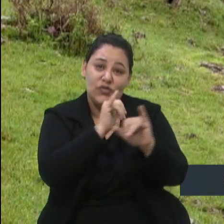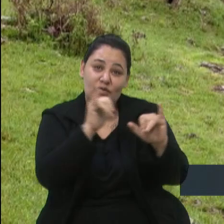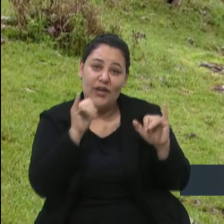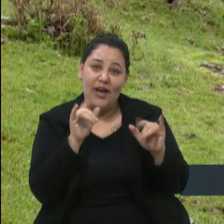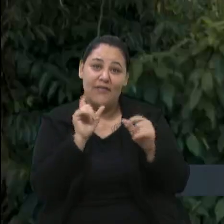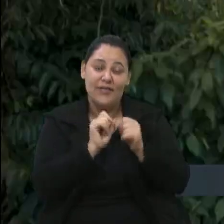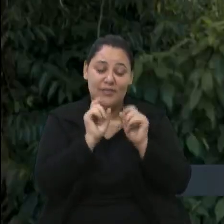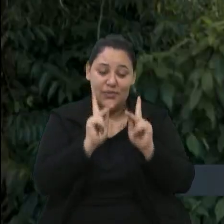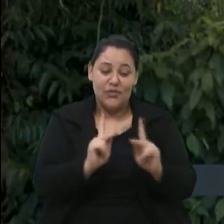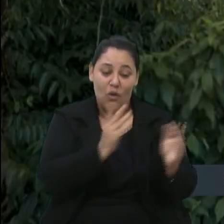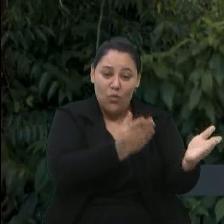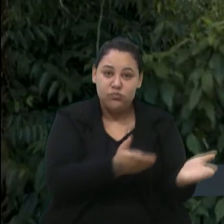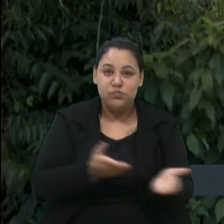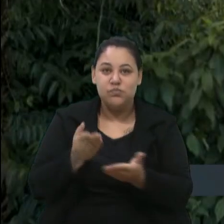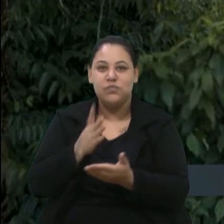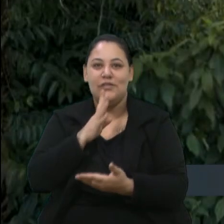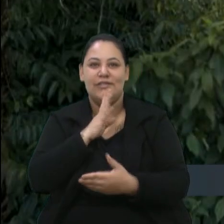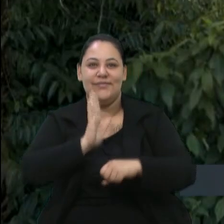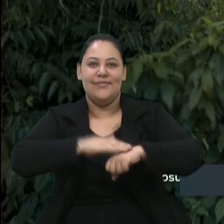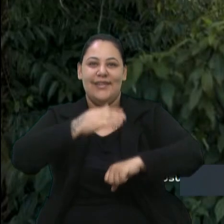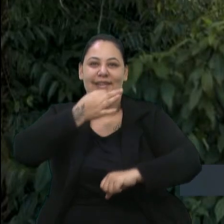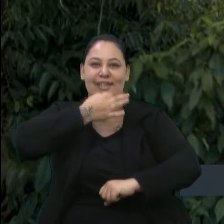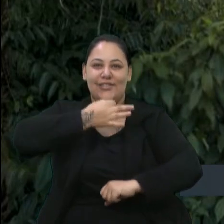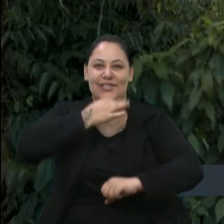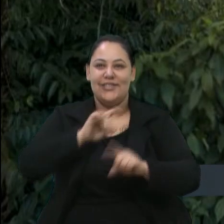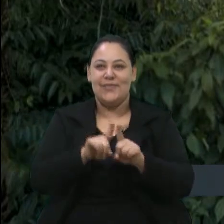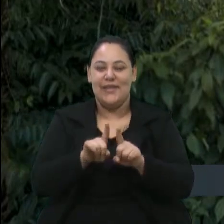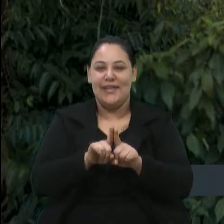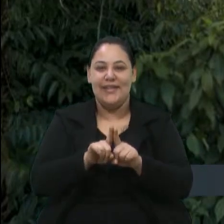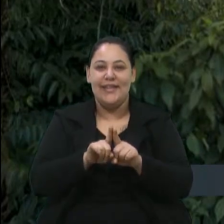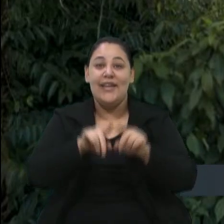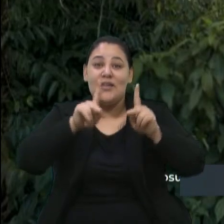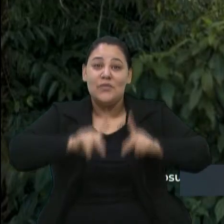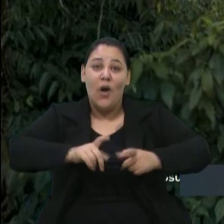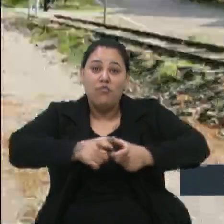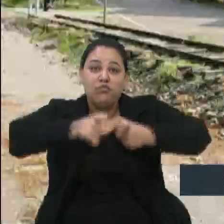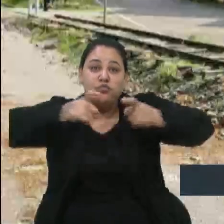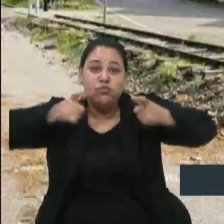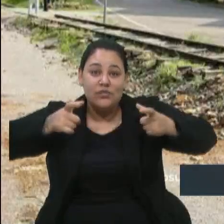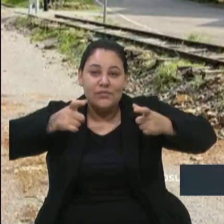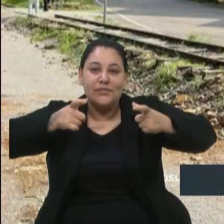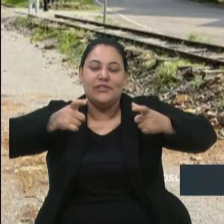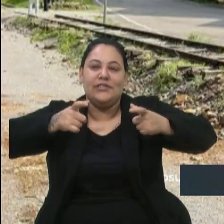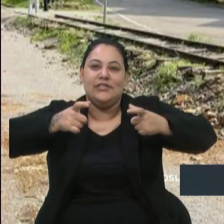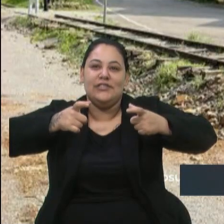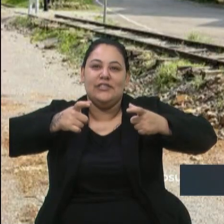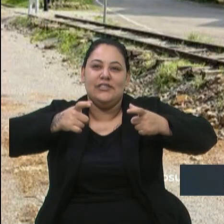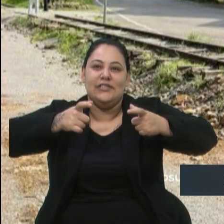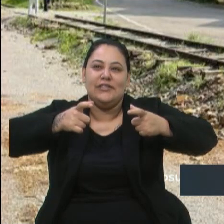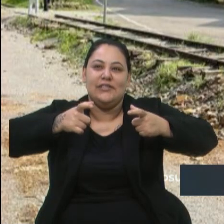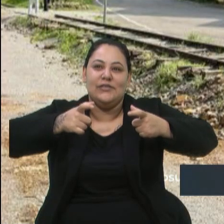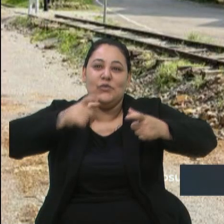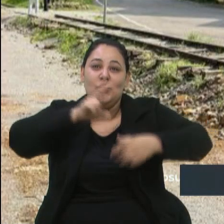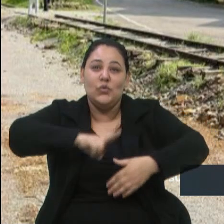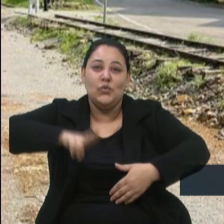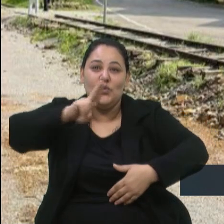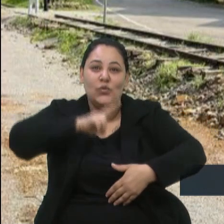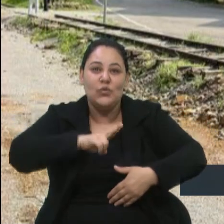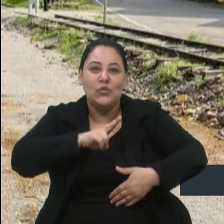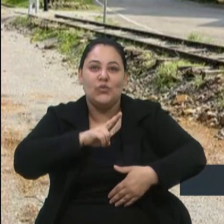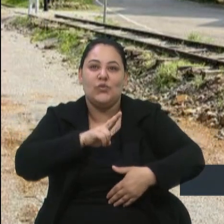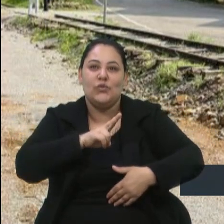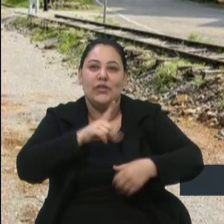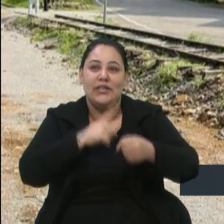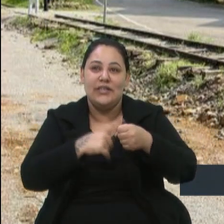pessoas conheçam mais Caxias do Sul, e que elas aumentem o seu ticket médio, o seu consumo na cidade, a partir